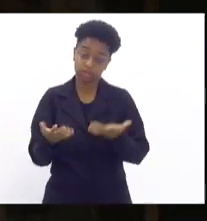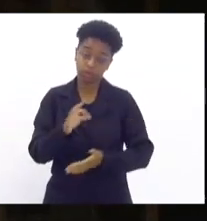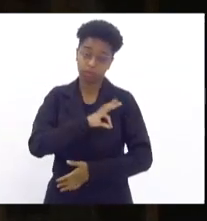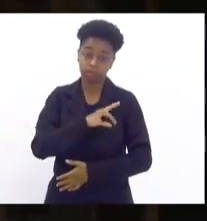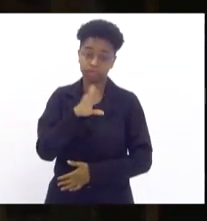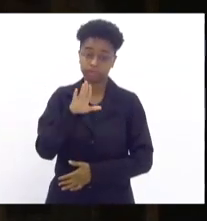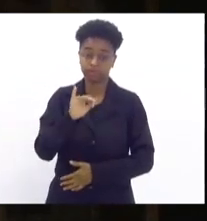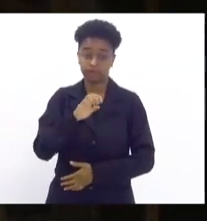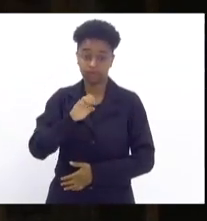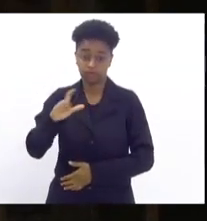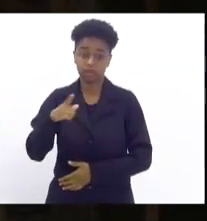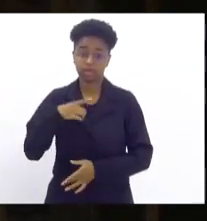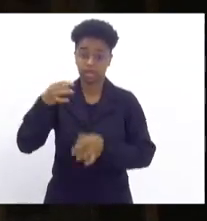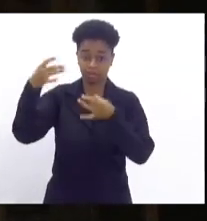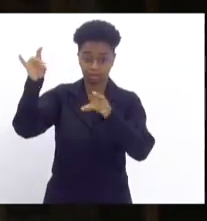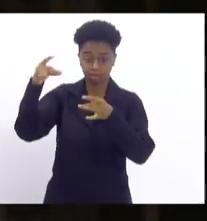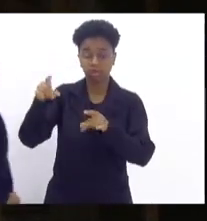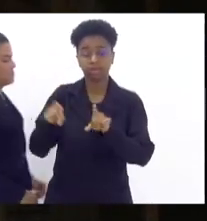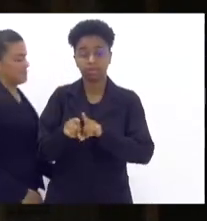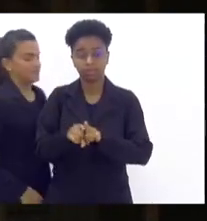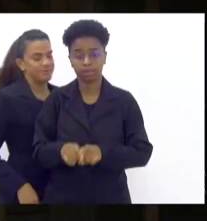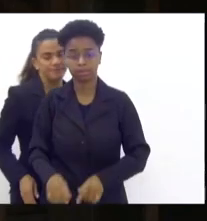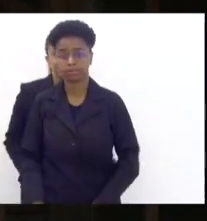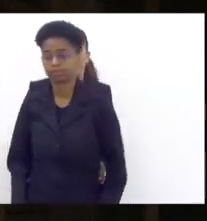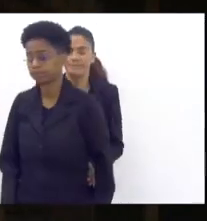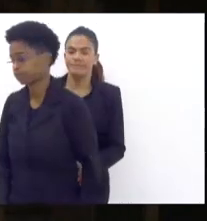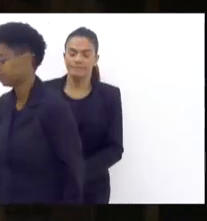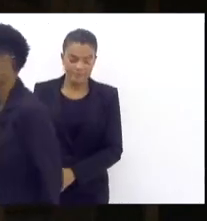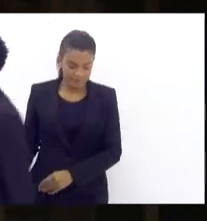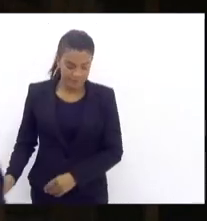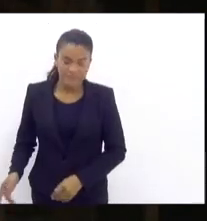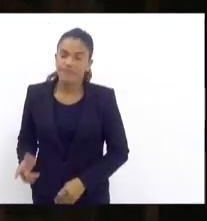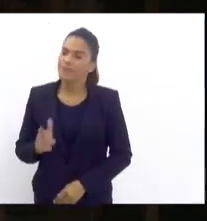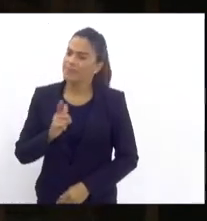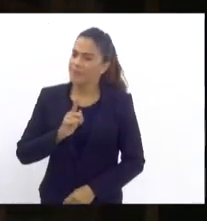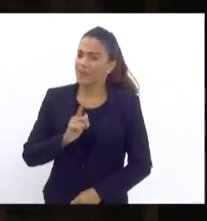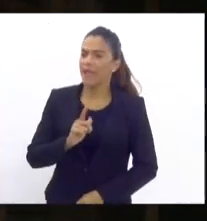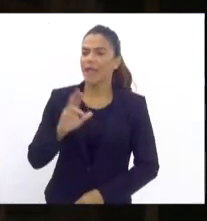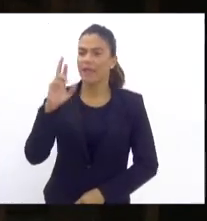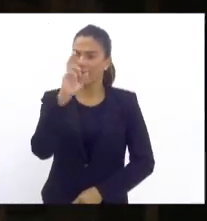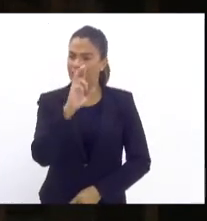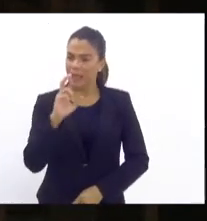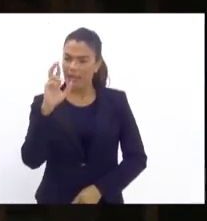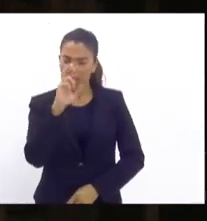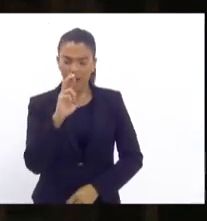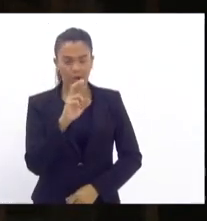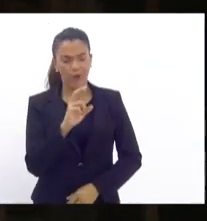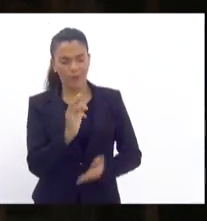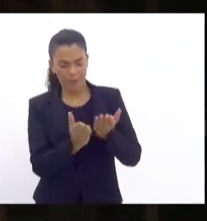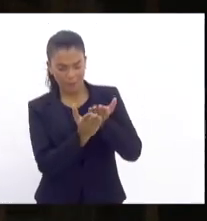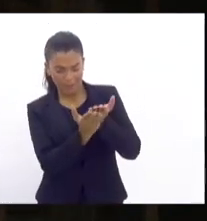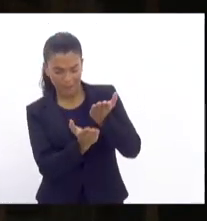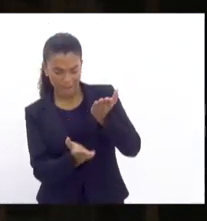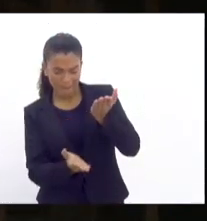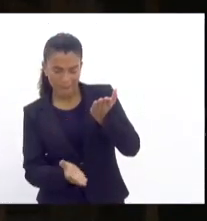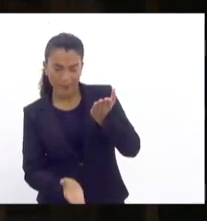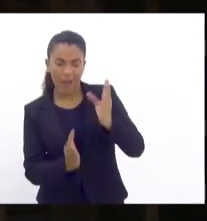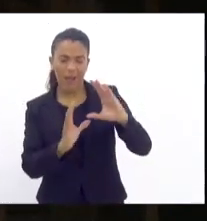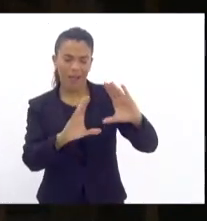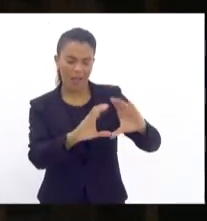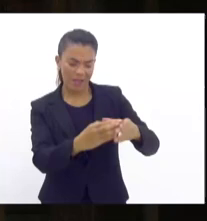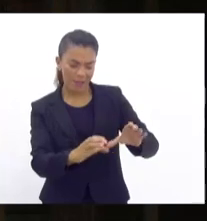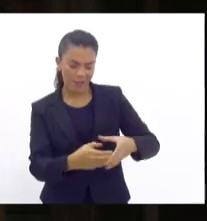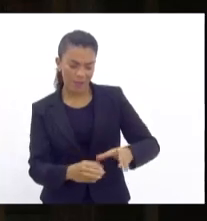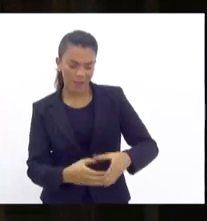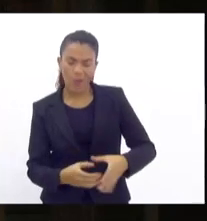tem inquéritos, as delegacias possuem inquéritos, cada um sobre uma área, uma facção criminosa